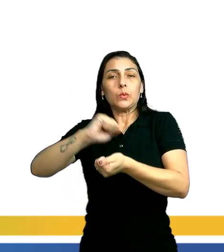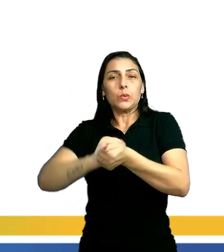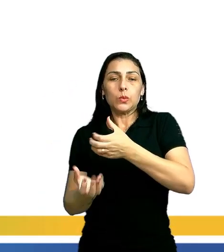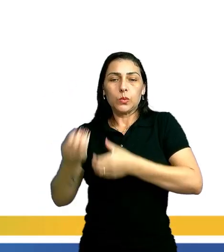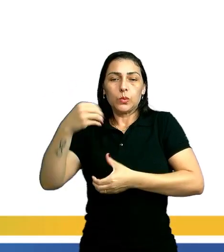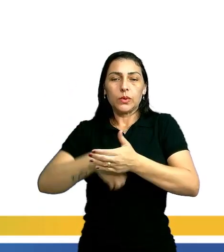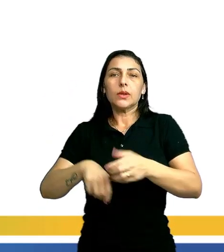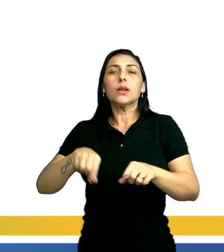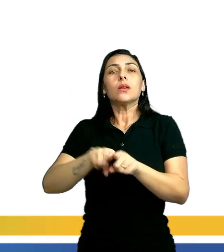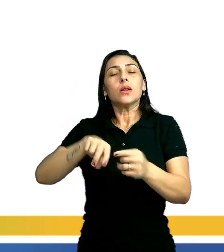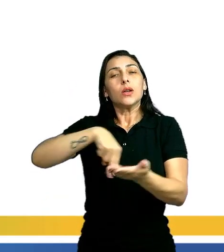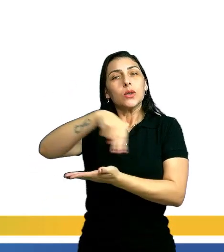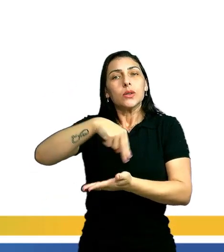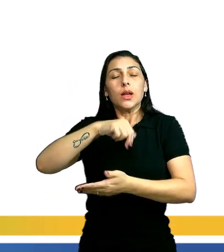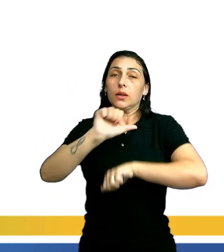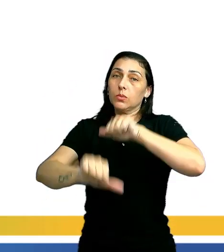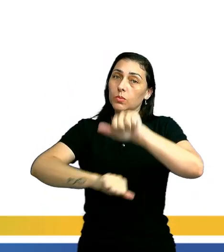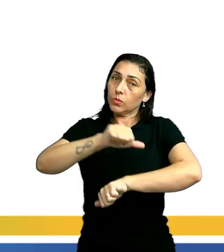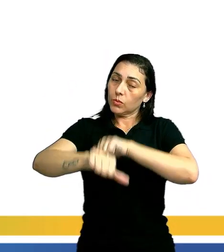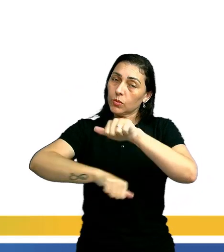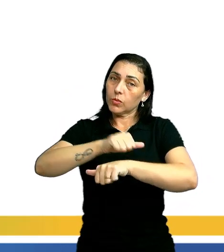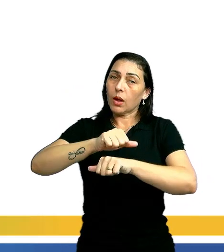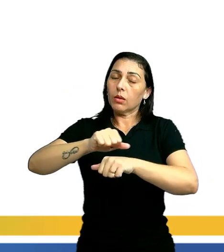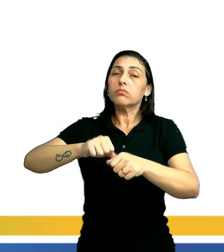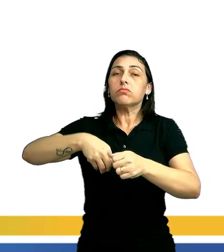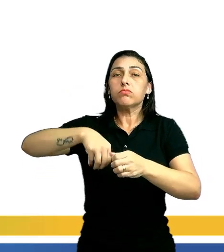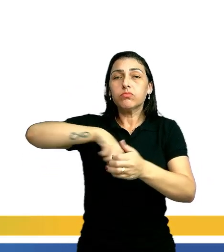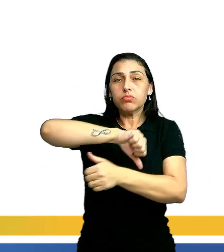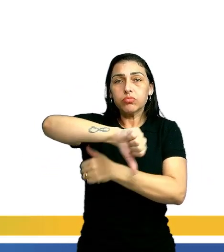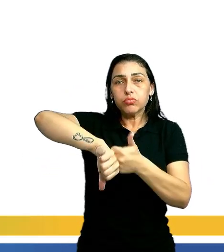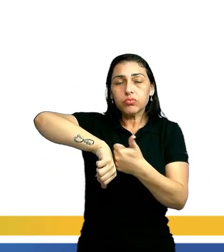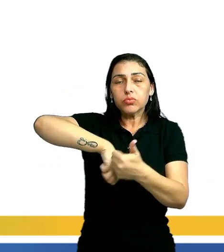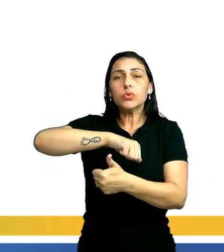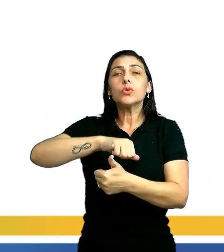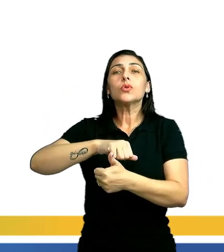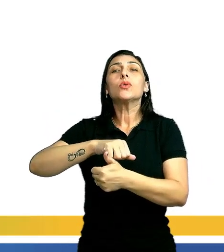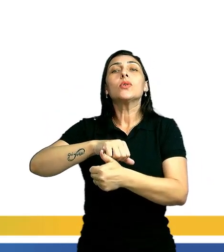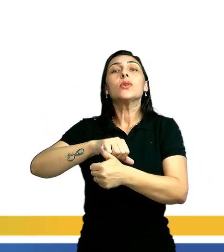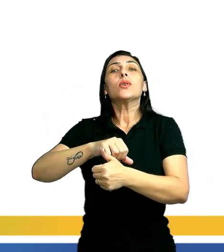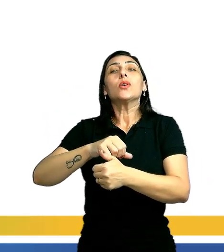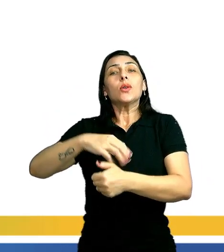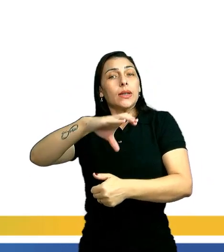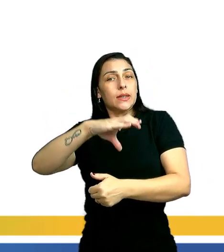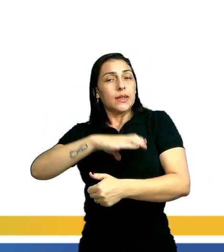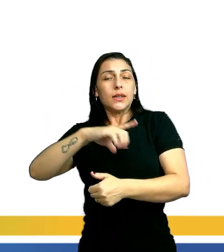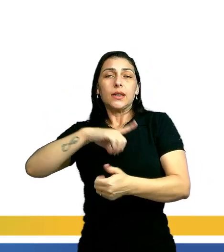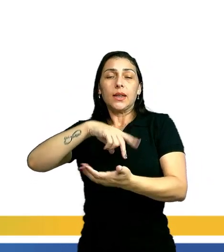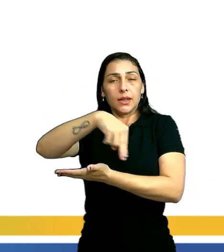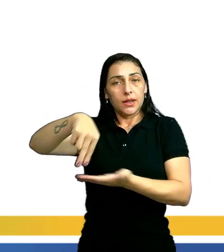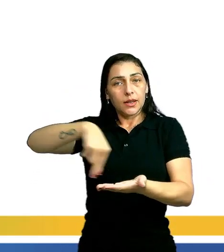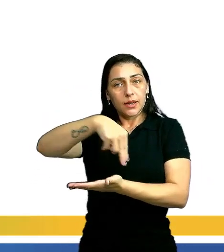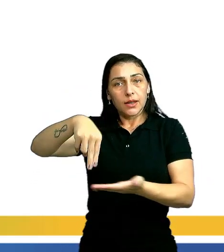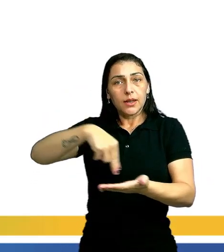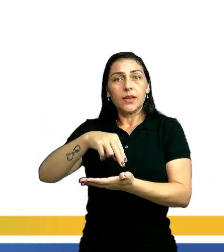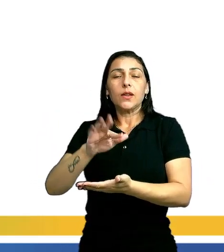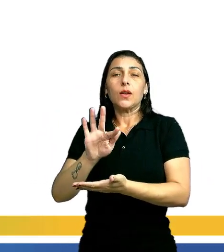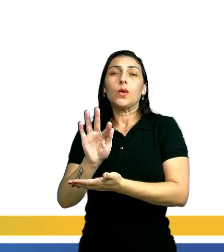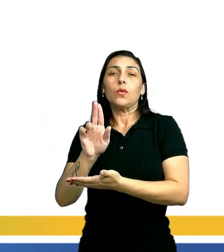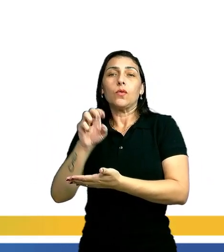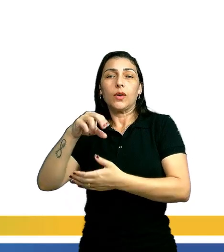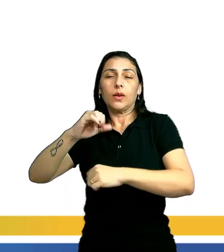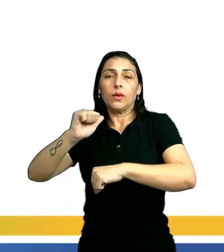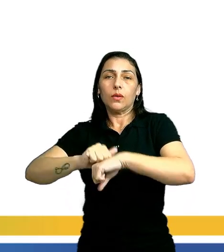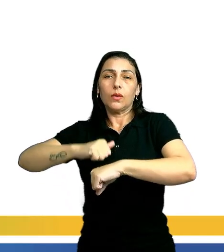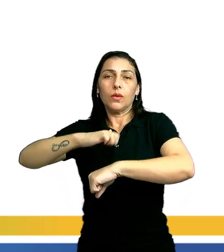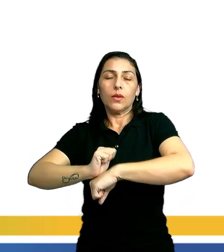e as danças transformam-se, multiplicam-se. Nos centros urbanos existem danças como o funk, o